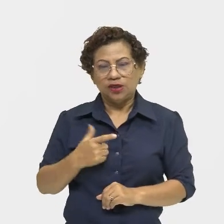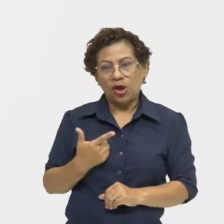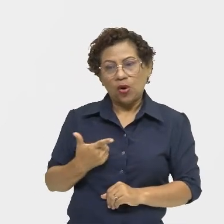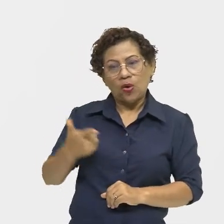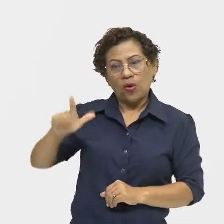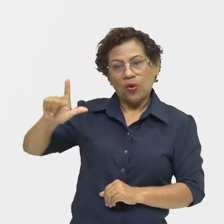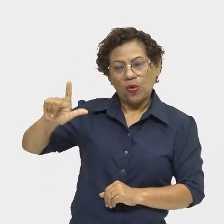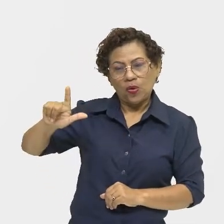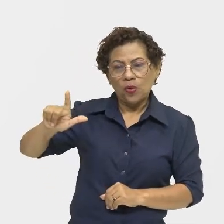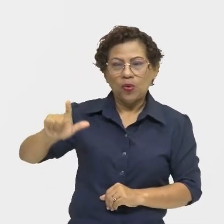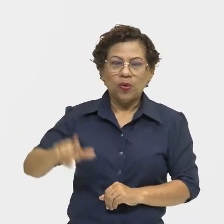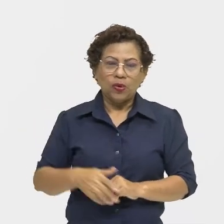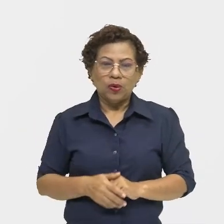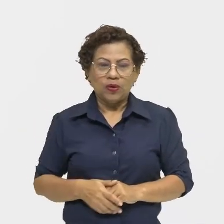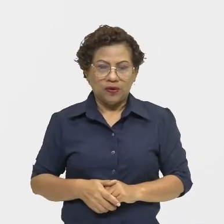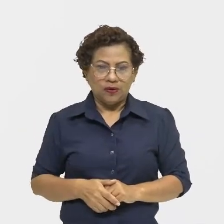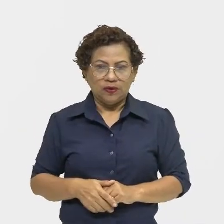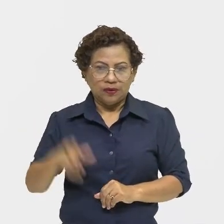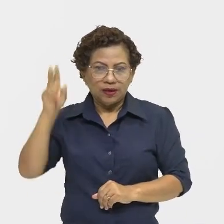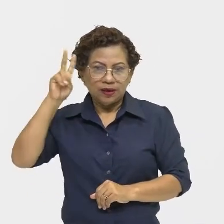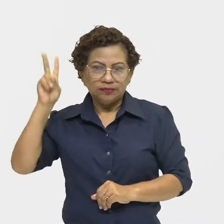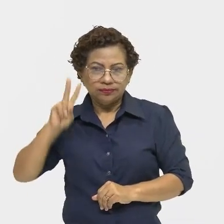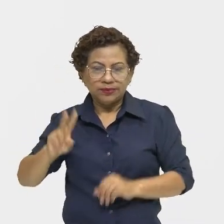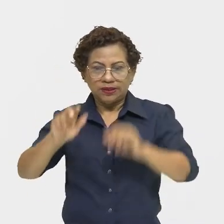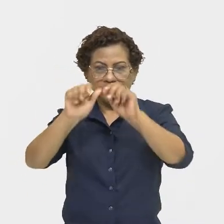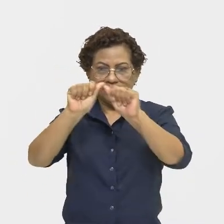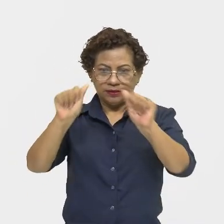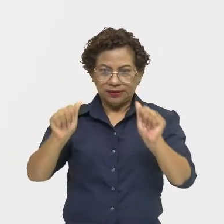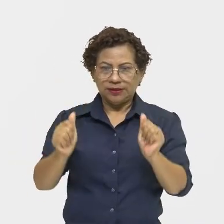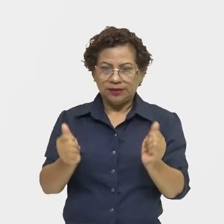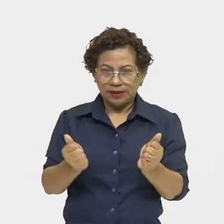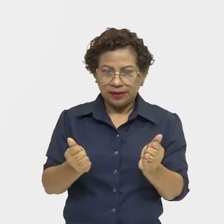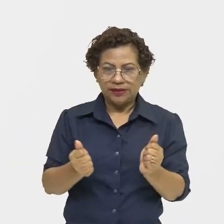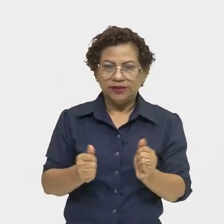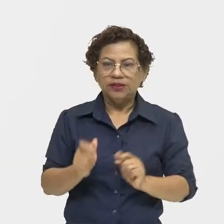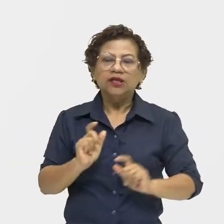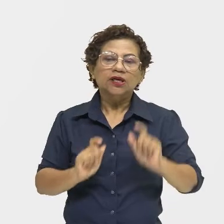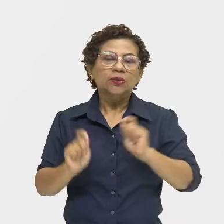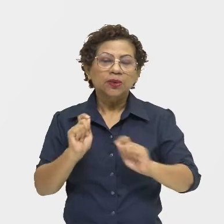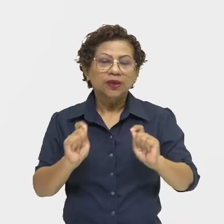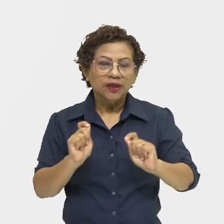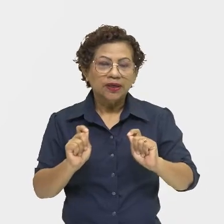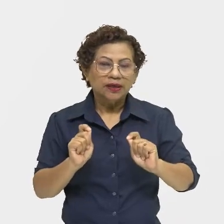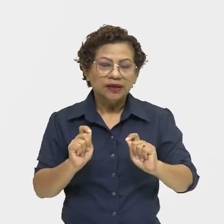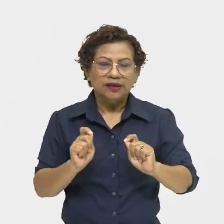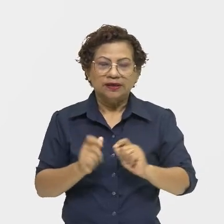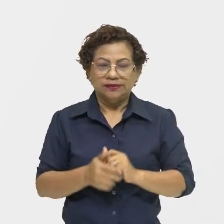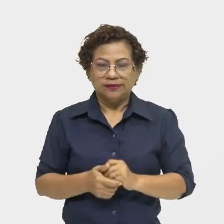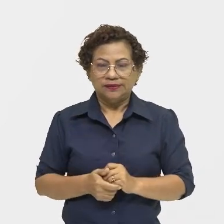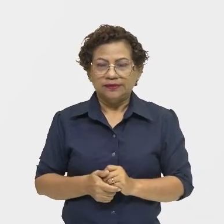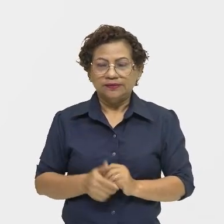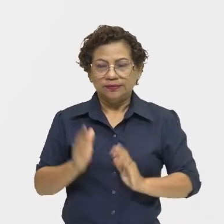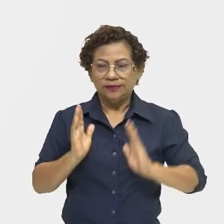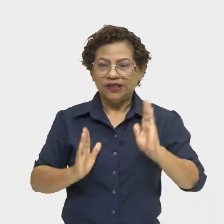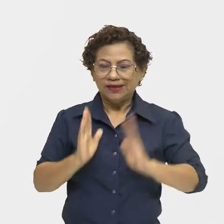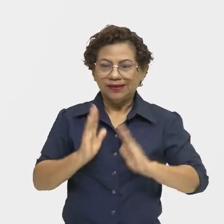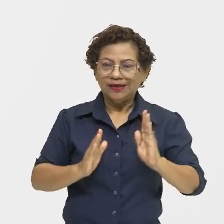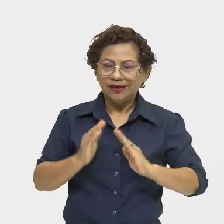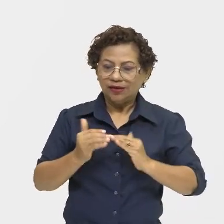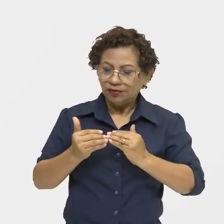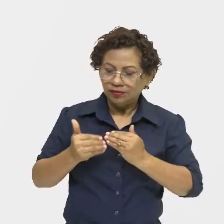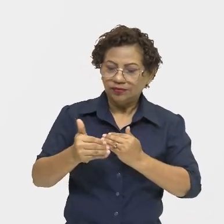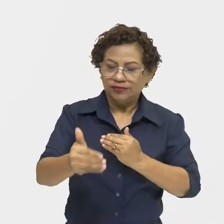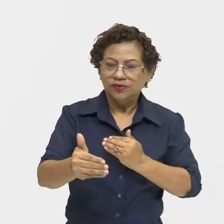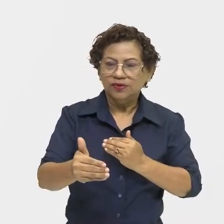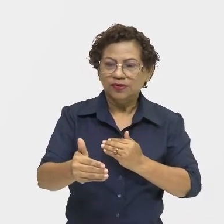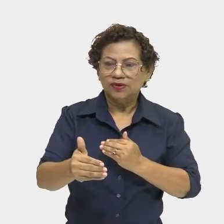parte da história, da arte, que já há uma, o quê? Bem distante desse período da pré-história. E